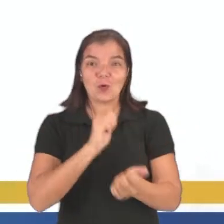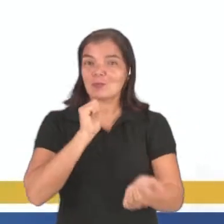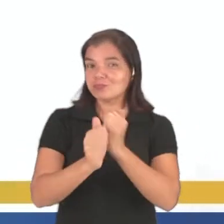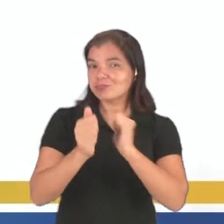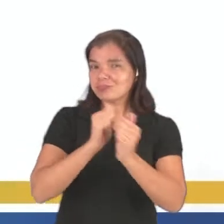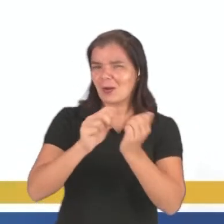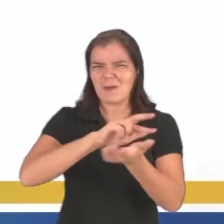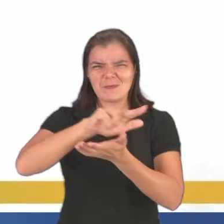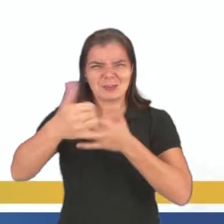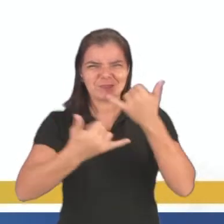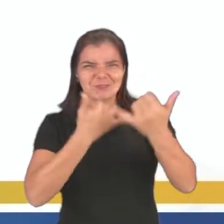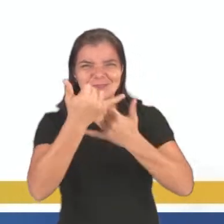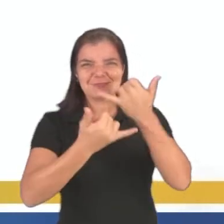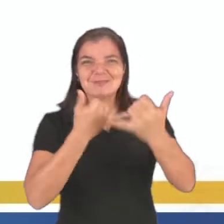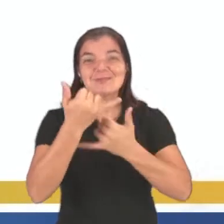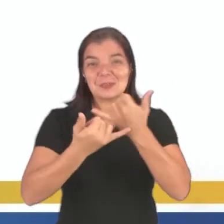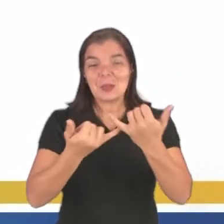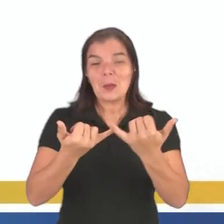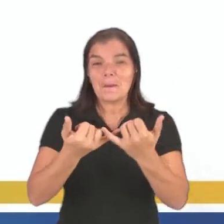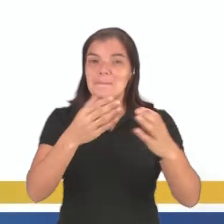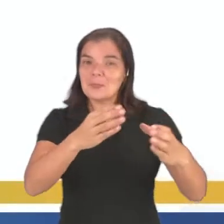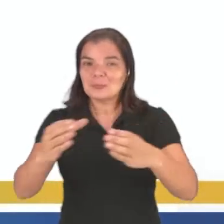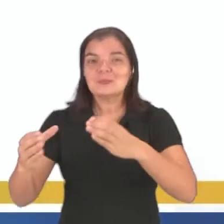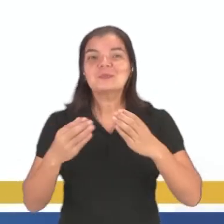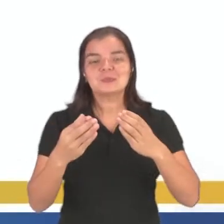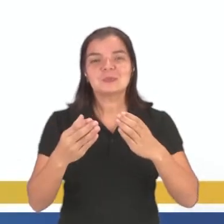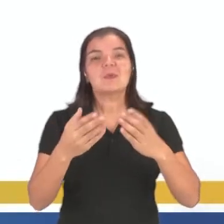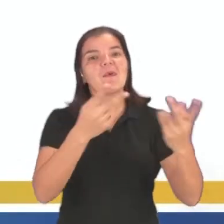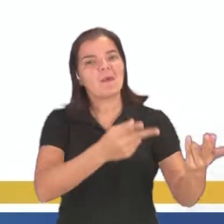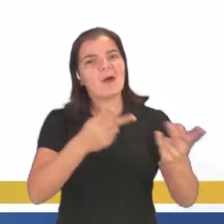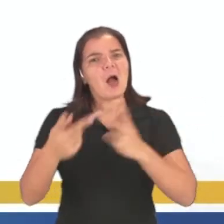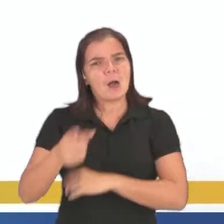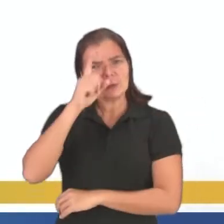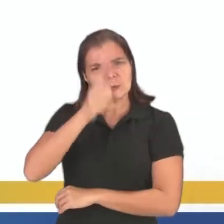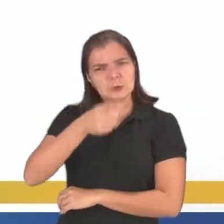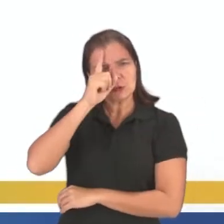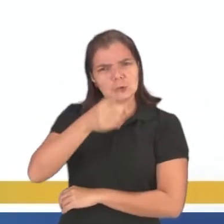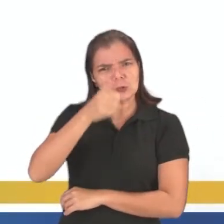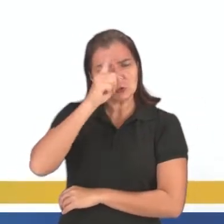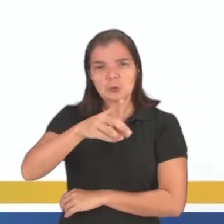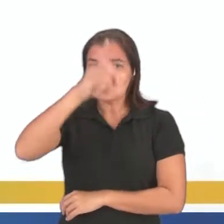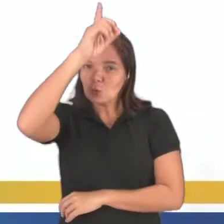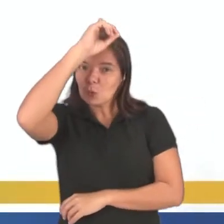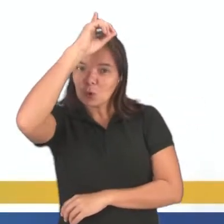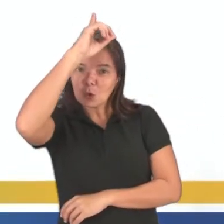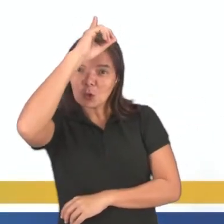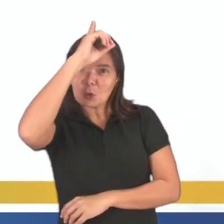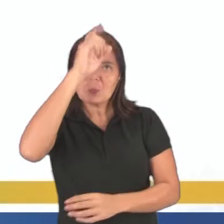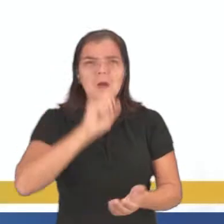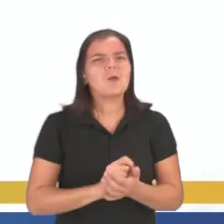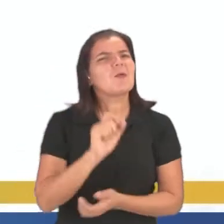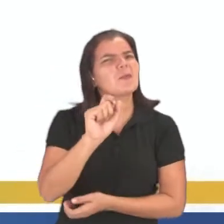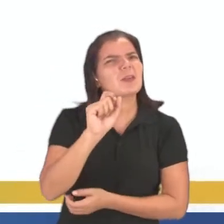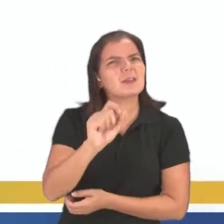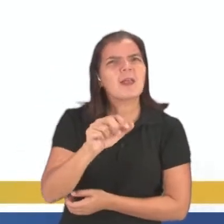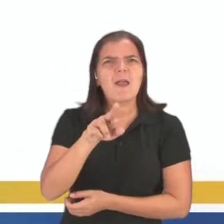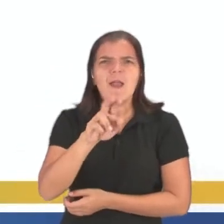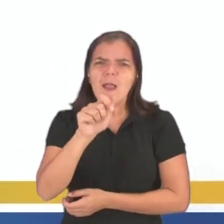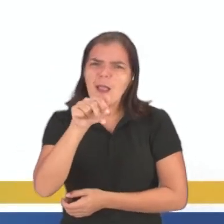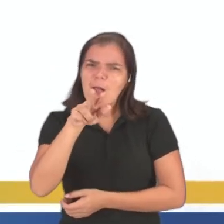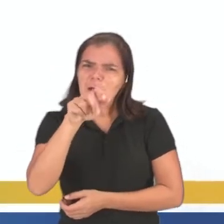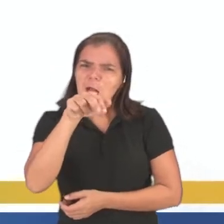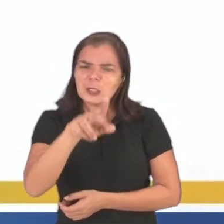cometem divertidas travessuras pelo bairro, recebendo las reganitas de los maiores. O que é isso, professor? Reganitas,